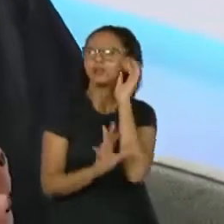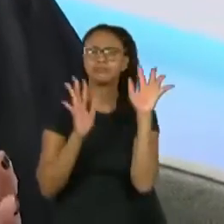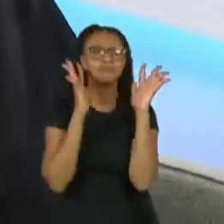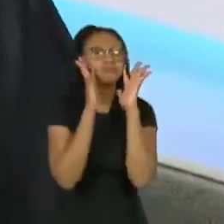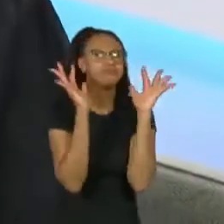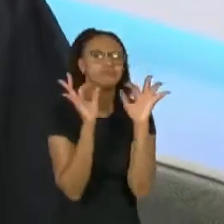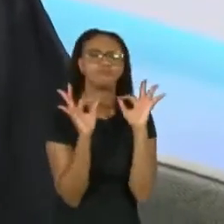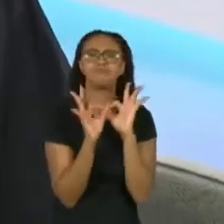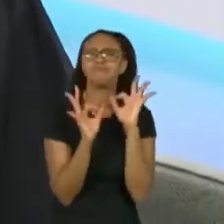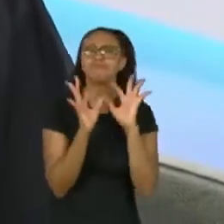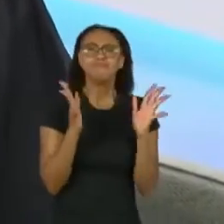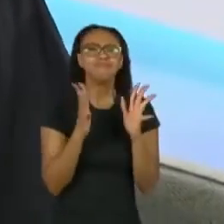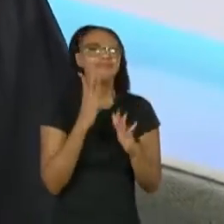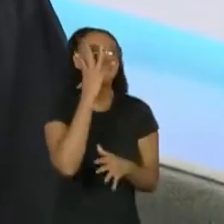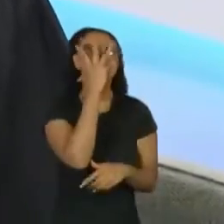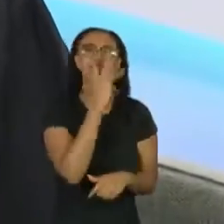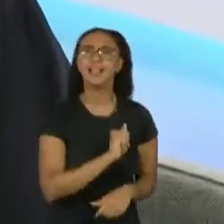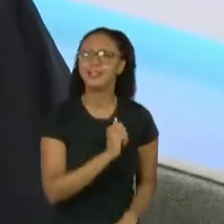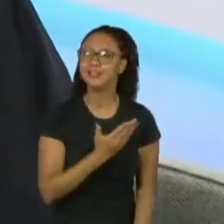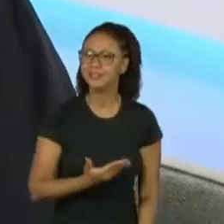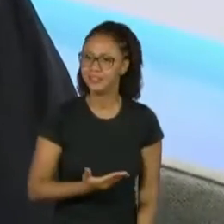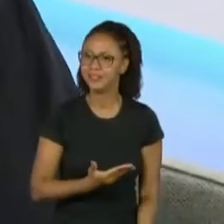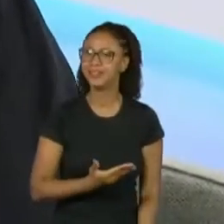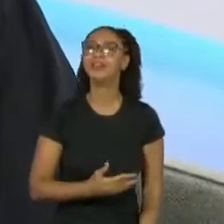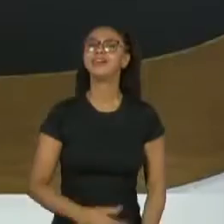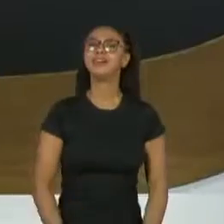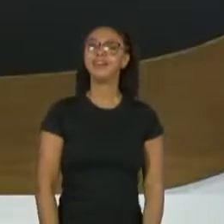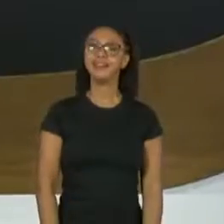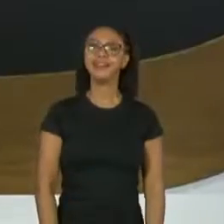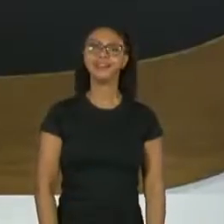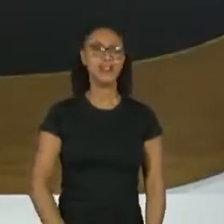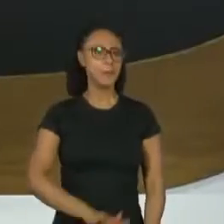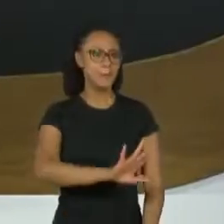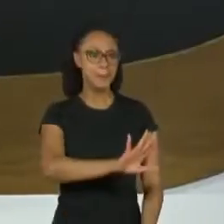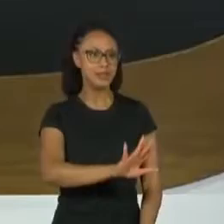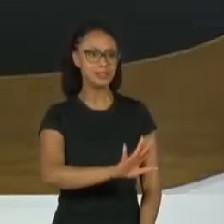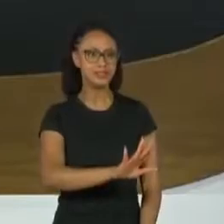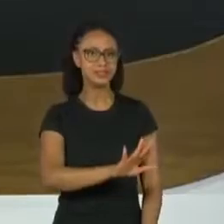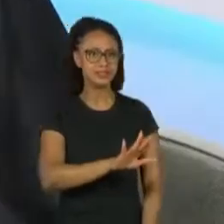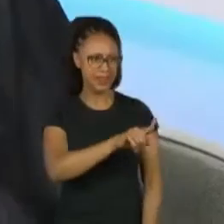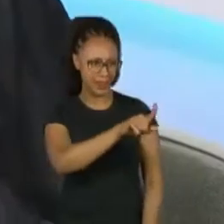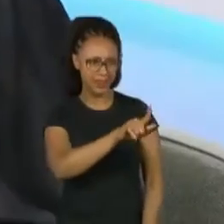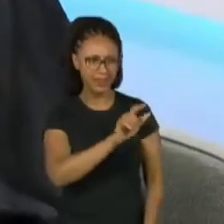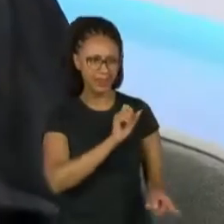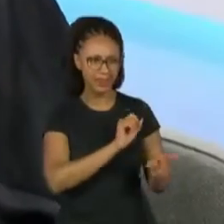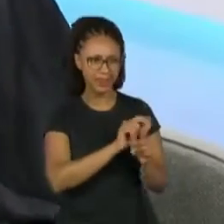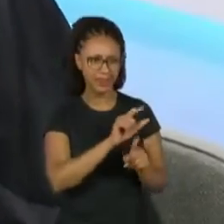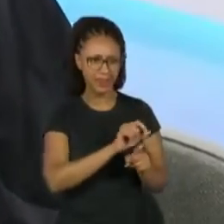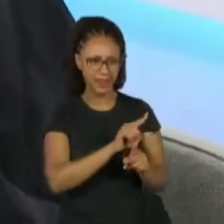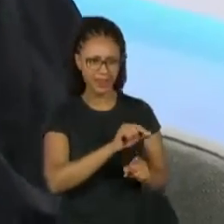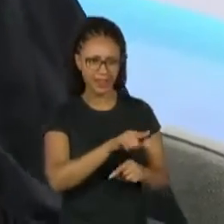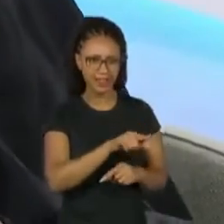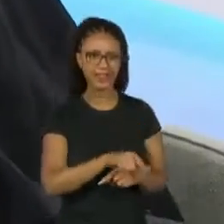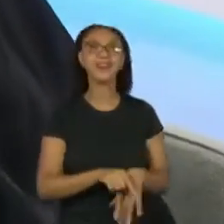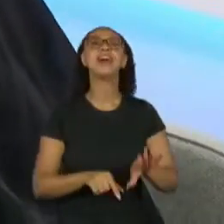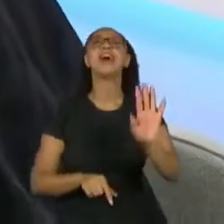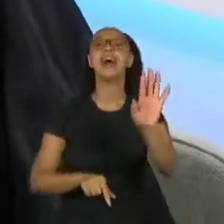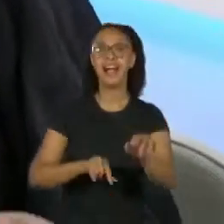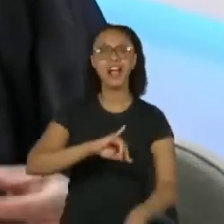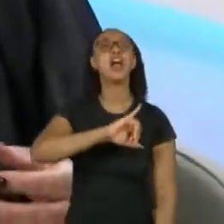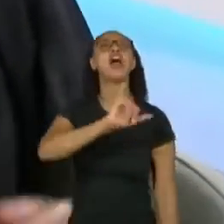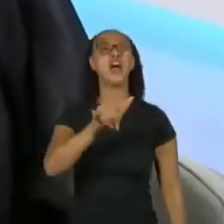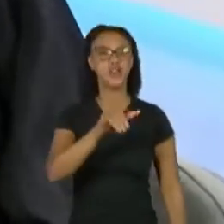tão gostoso, tão bonito. Mas o Jorginho Fernando alugava esse sofá da sala aí, não é isso? O Jorginho